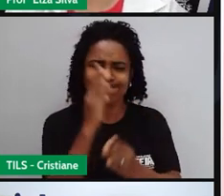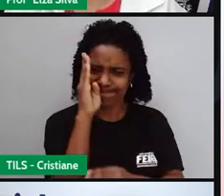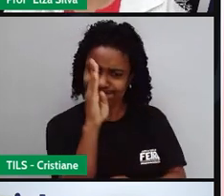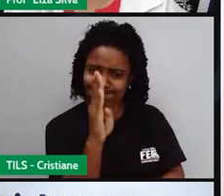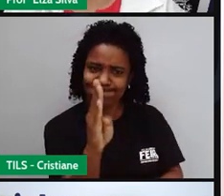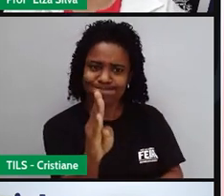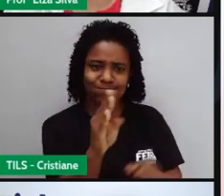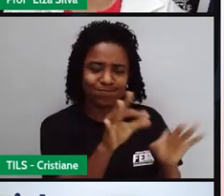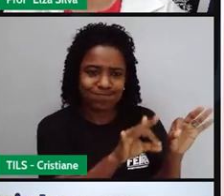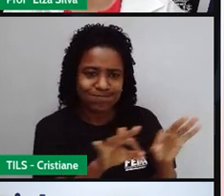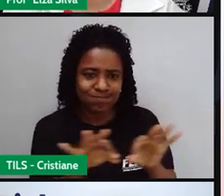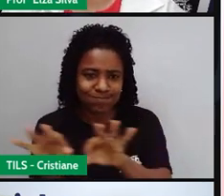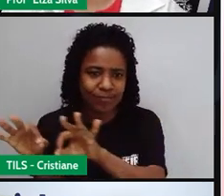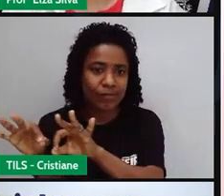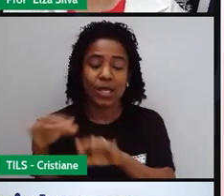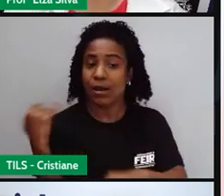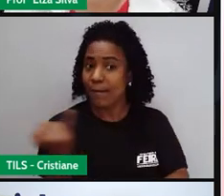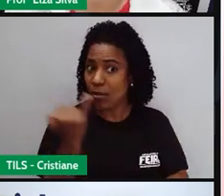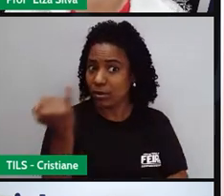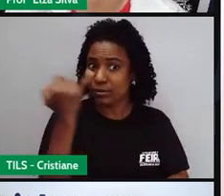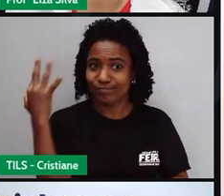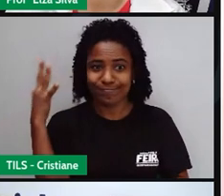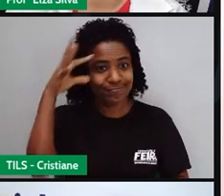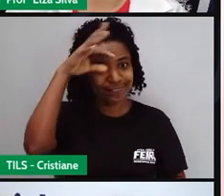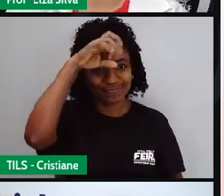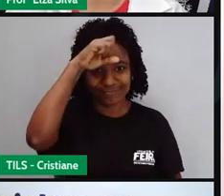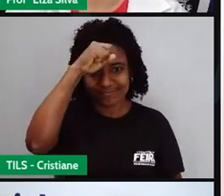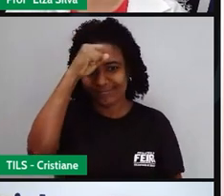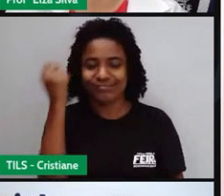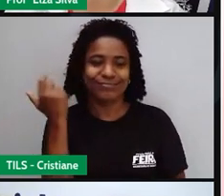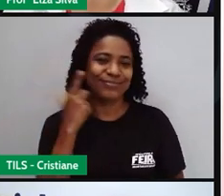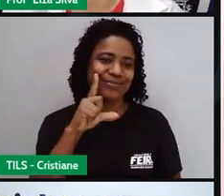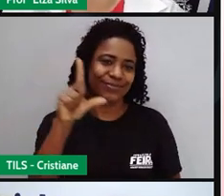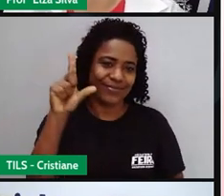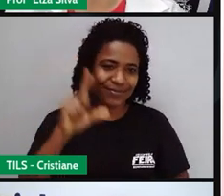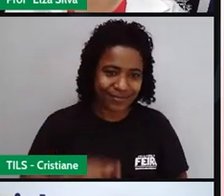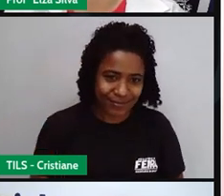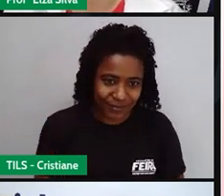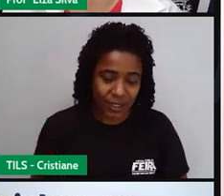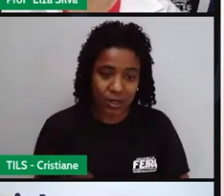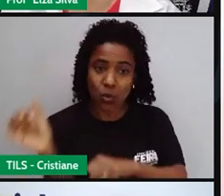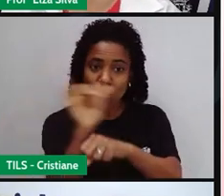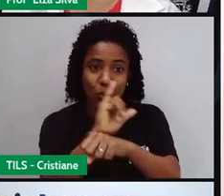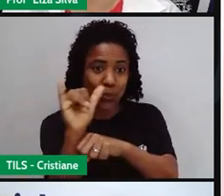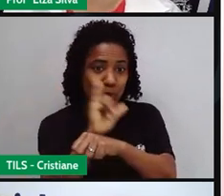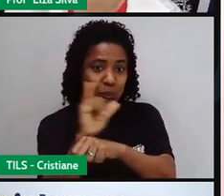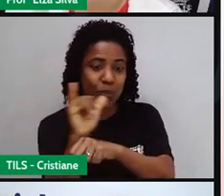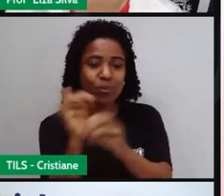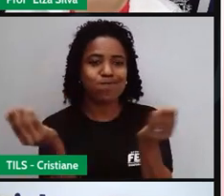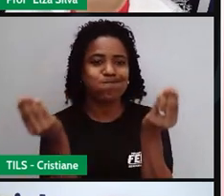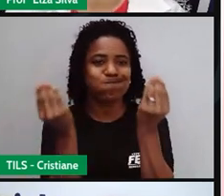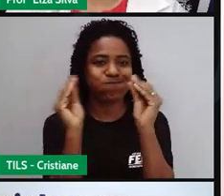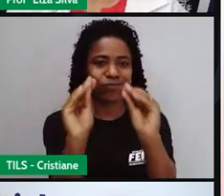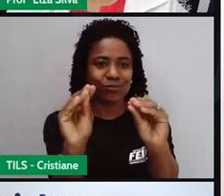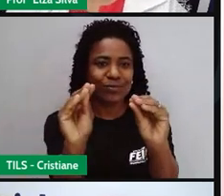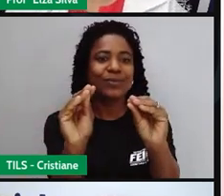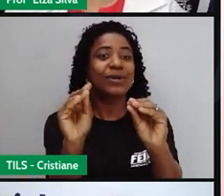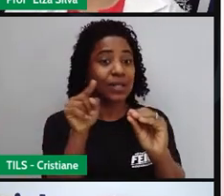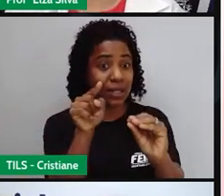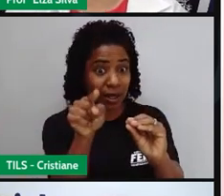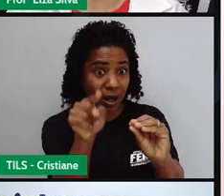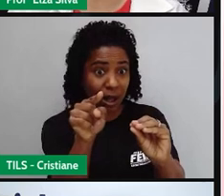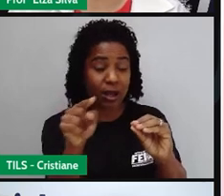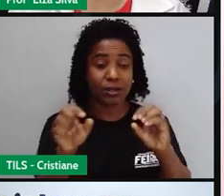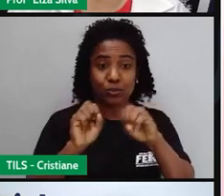para a sua aprendizagem. Essas aulas ficarão disponíveis no YouTube, no canal da Seduc, para que